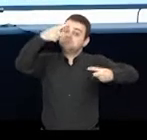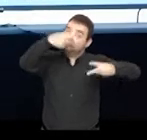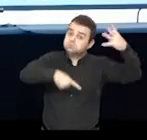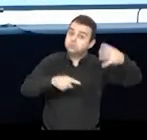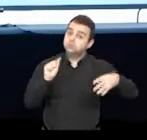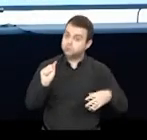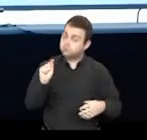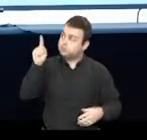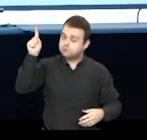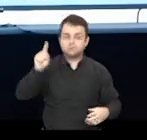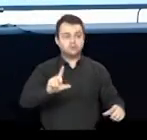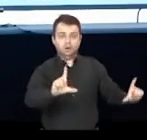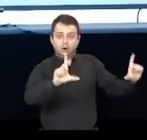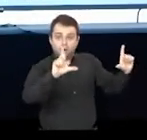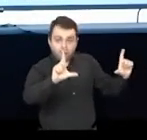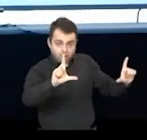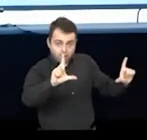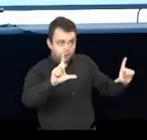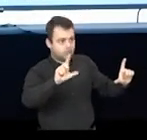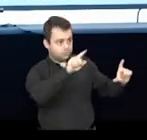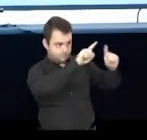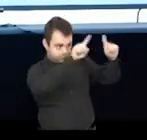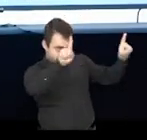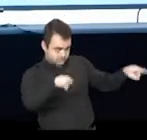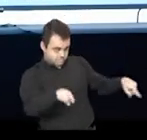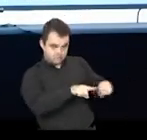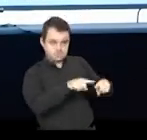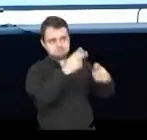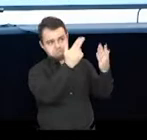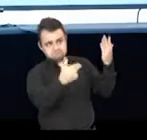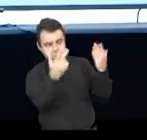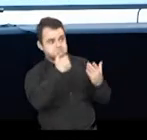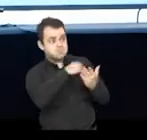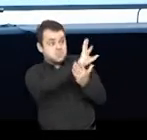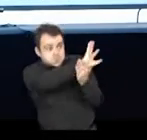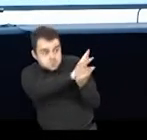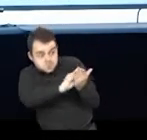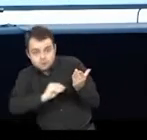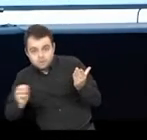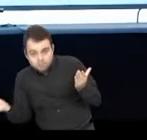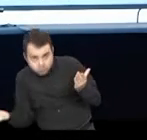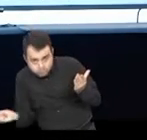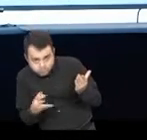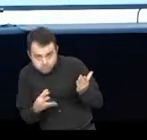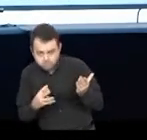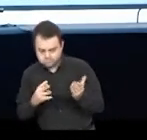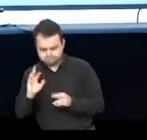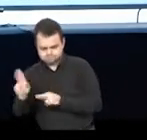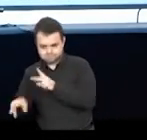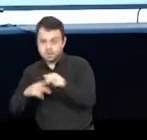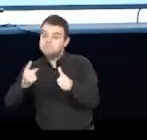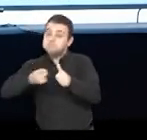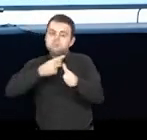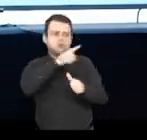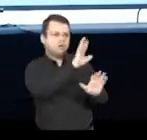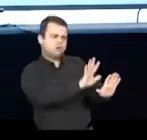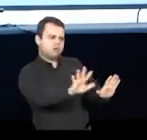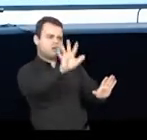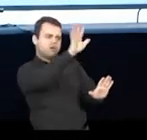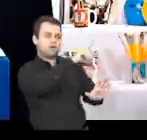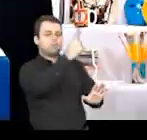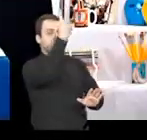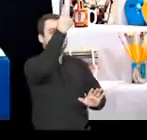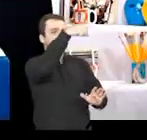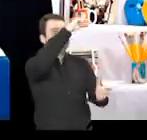proceder de uma leitura significativa da obra. Antes de criar uma nova versão, eu preciso primeiro entender a obra